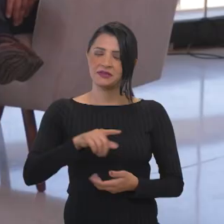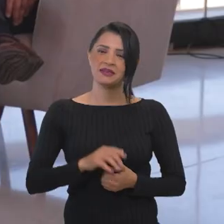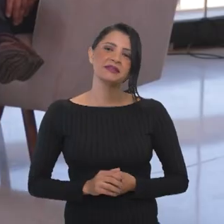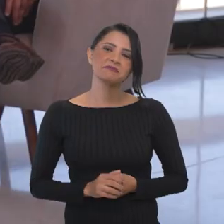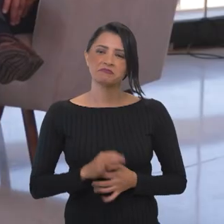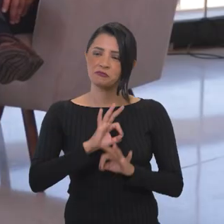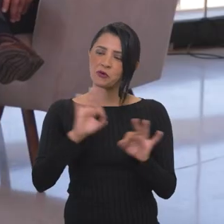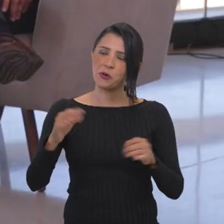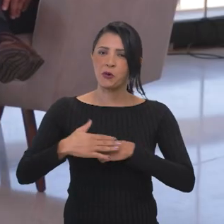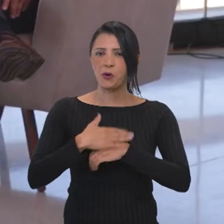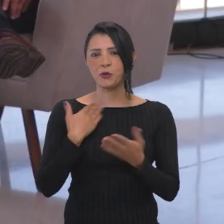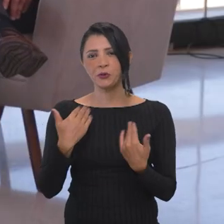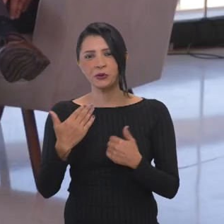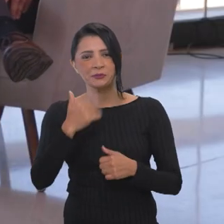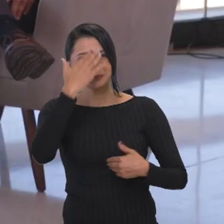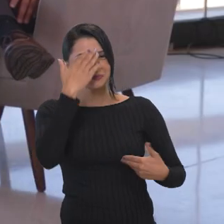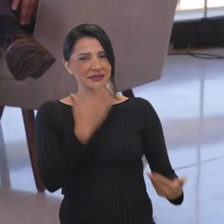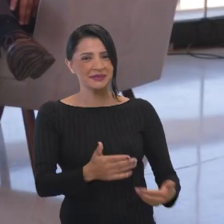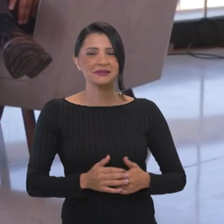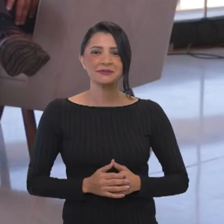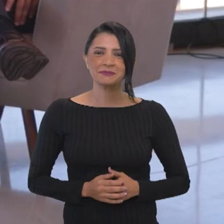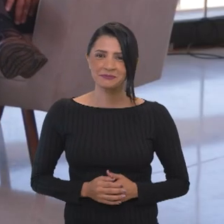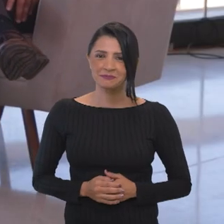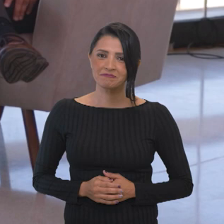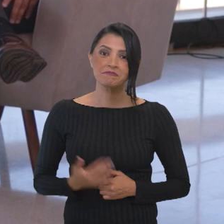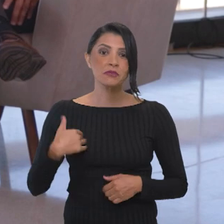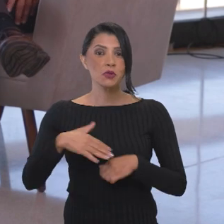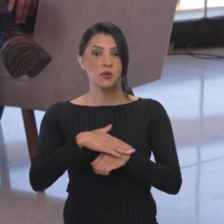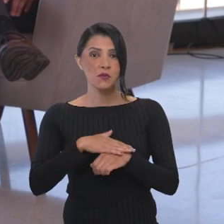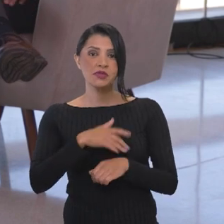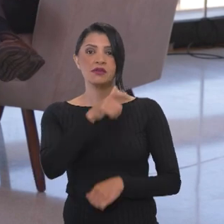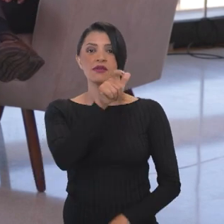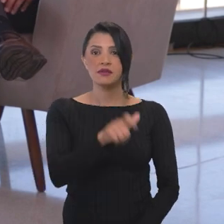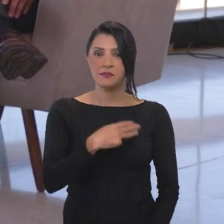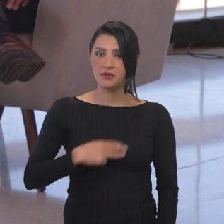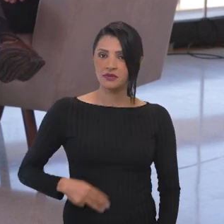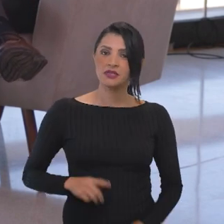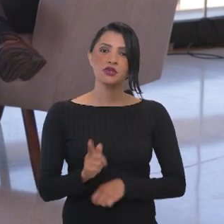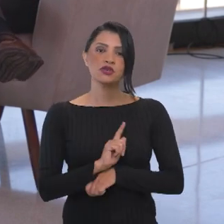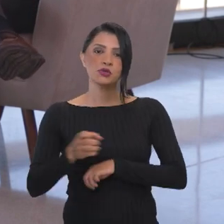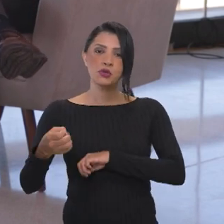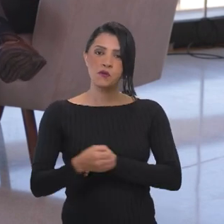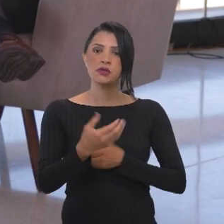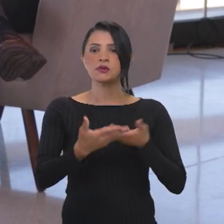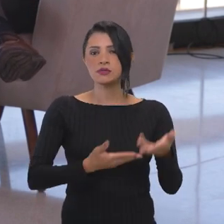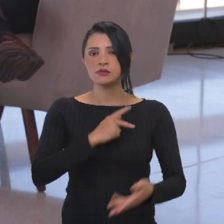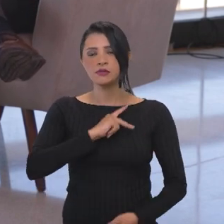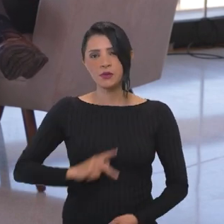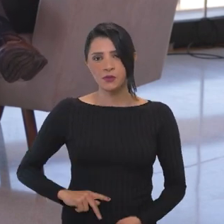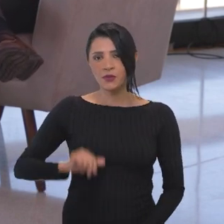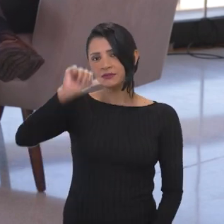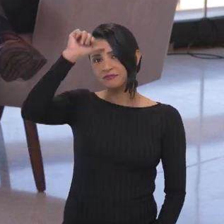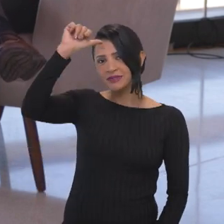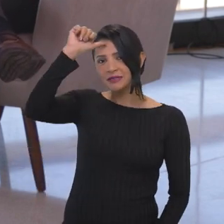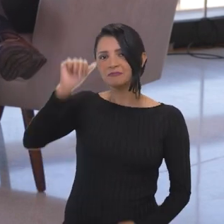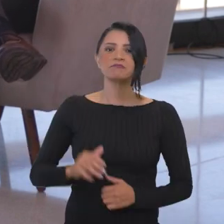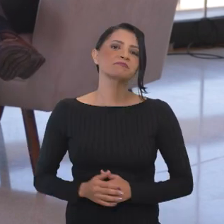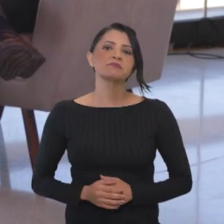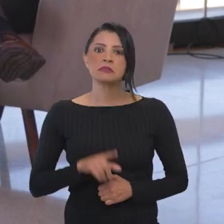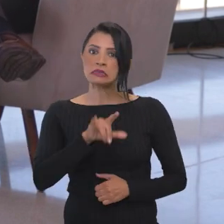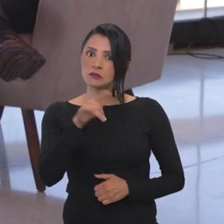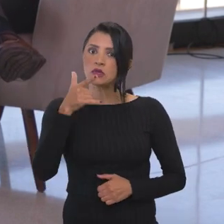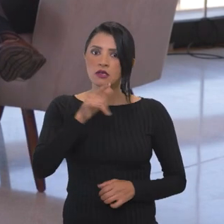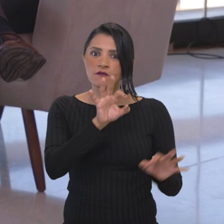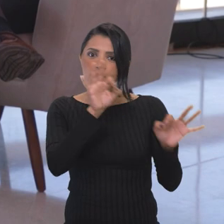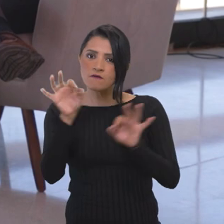a conversa. Muito obrigado. Eu conversei com a ministra da Gestão e Inovação e Serviços Públicos, Esther Dueck. Se você